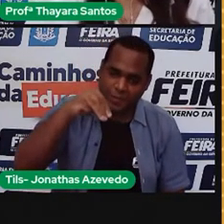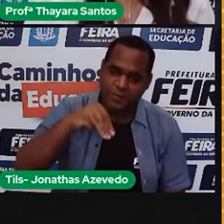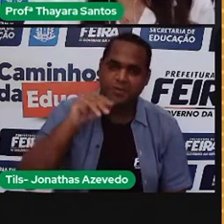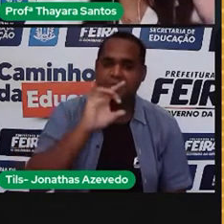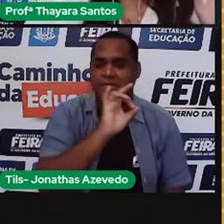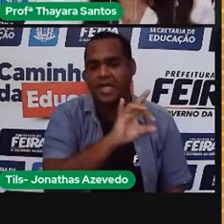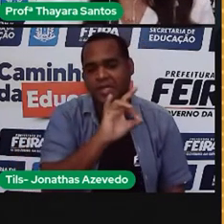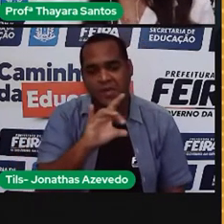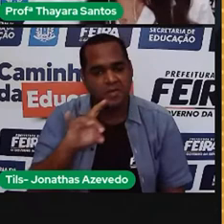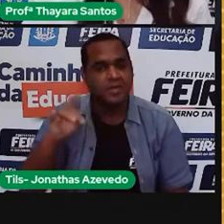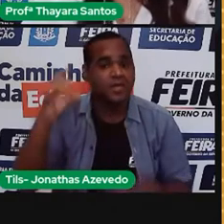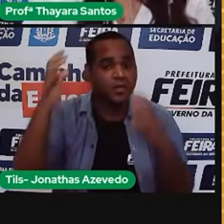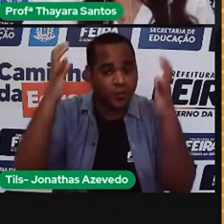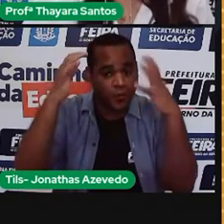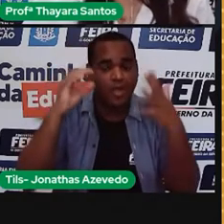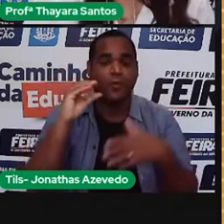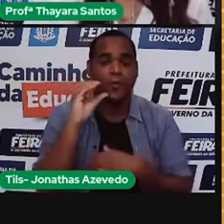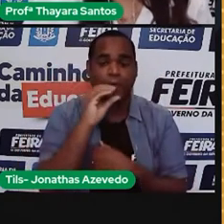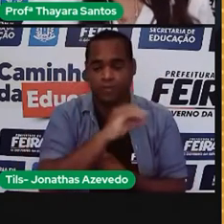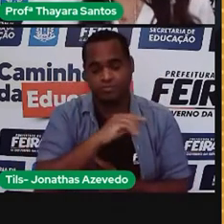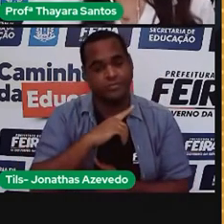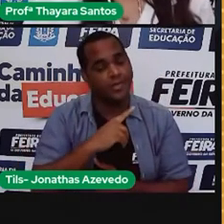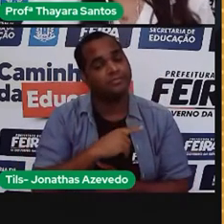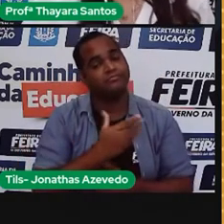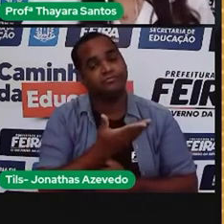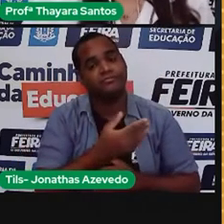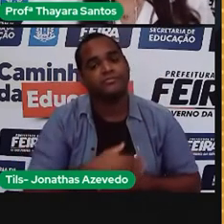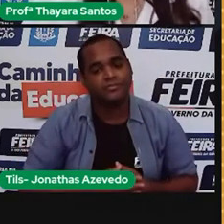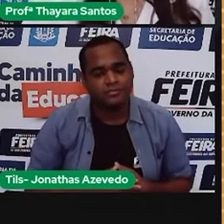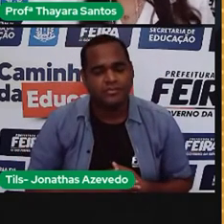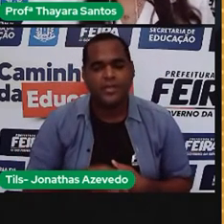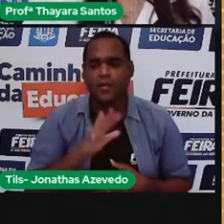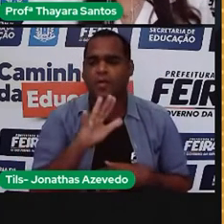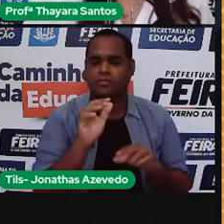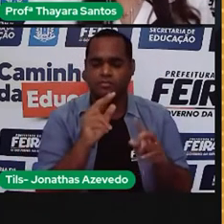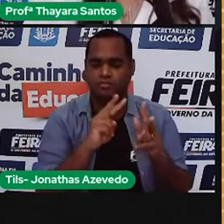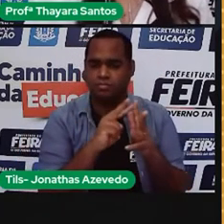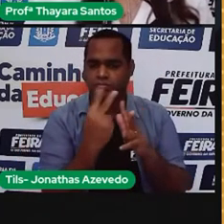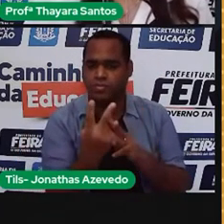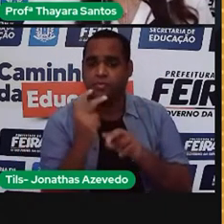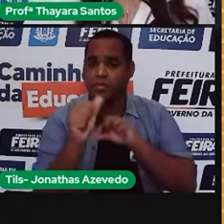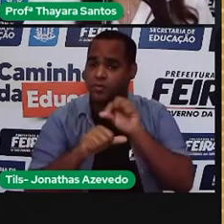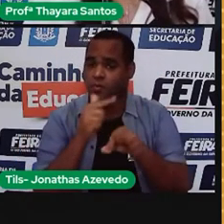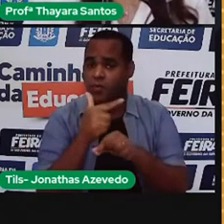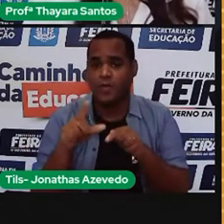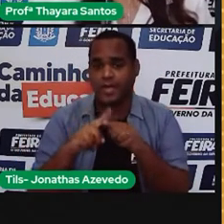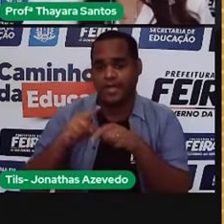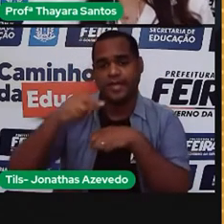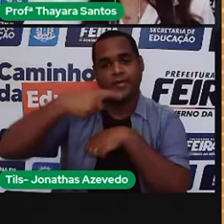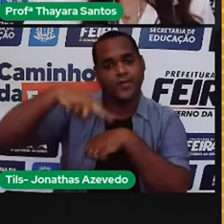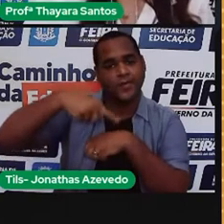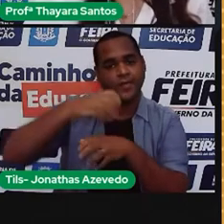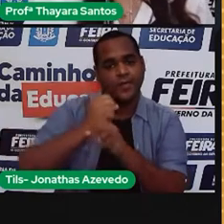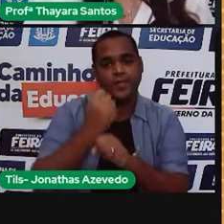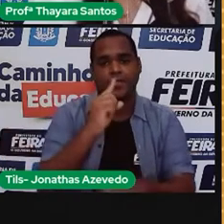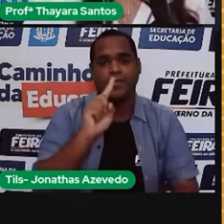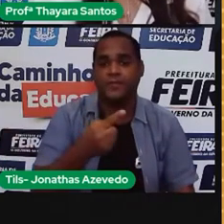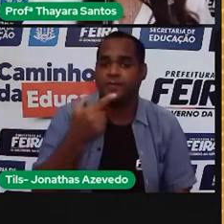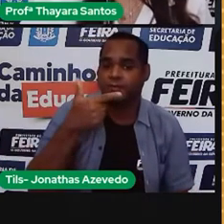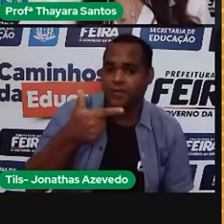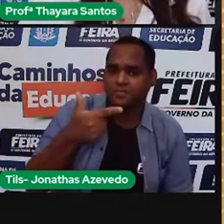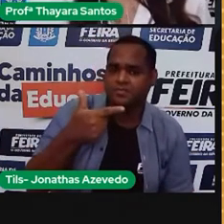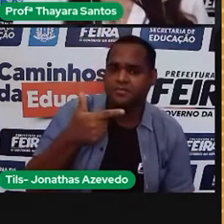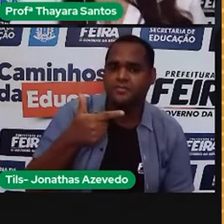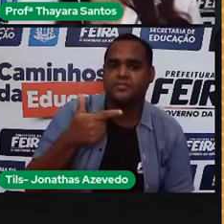minutos com o chuveiro elétrico ligado. Agora eu converti esses 72 minutos em horas, que dá 1,2